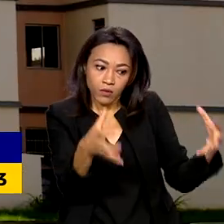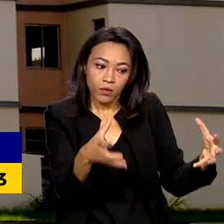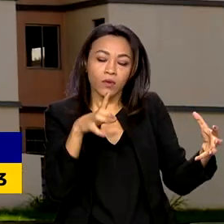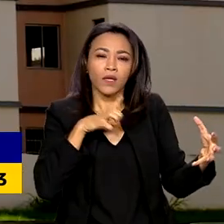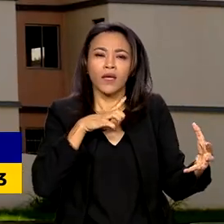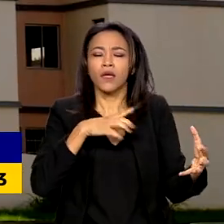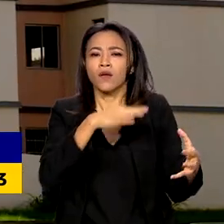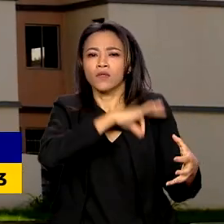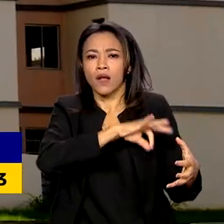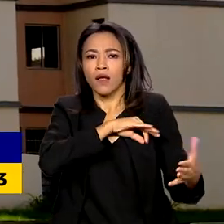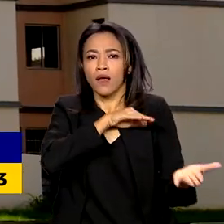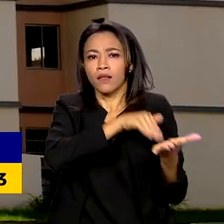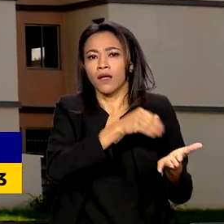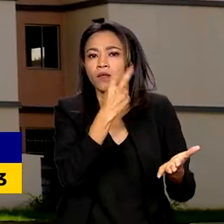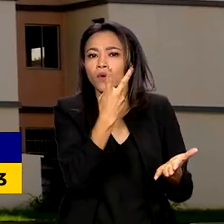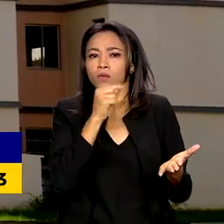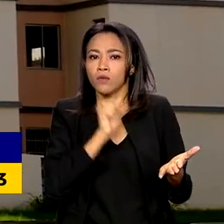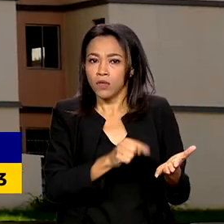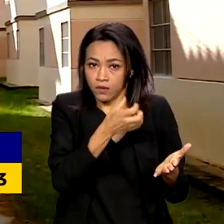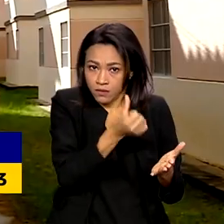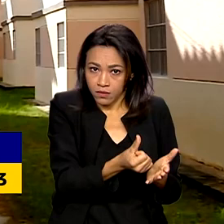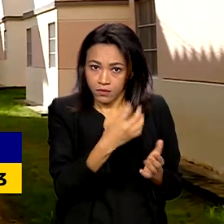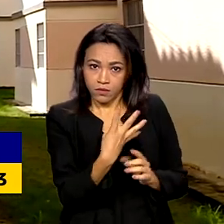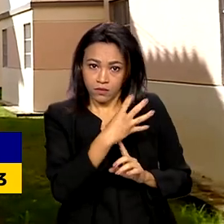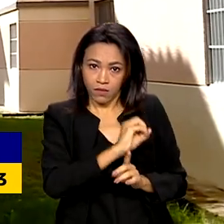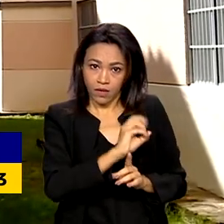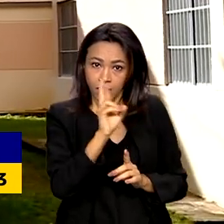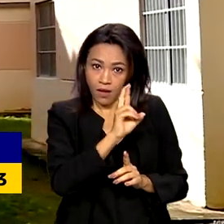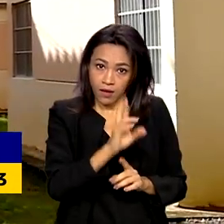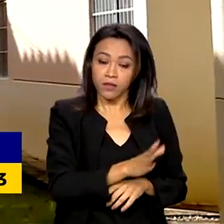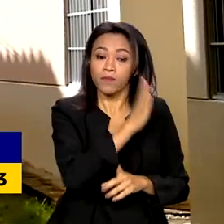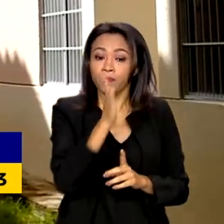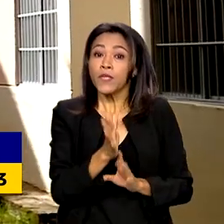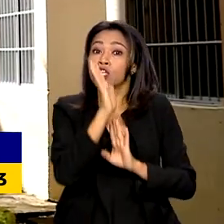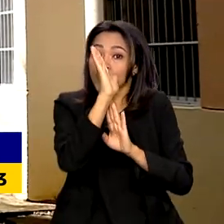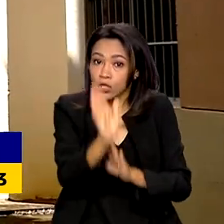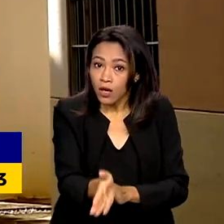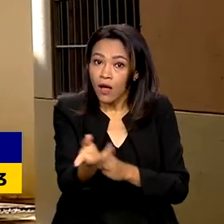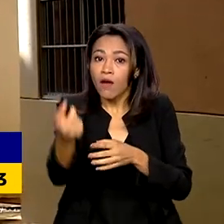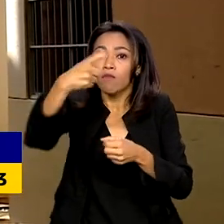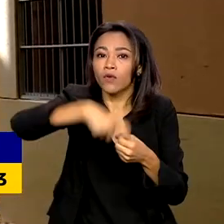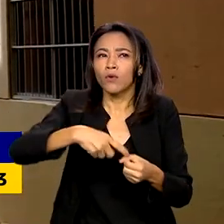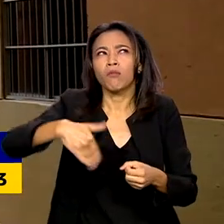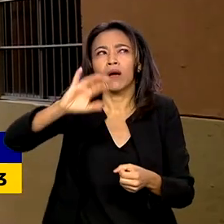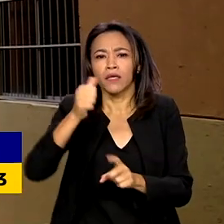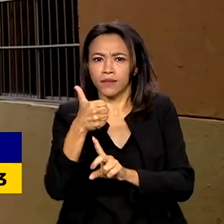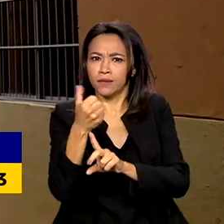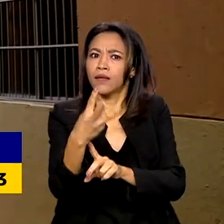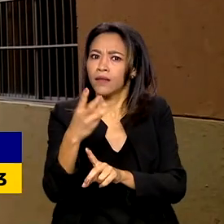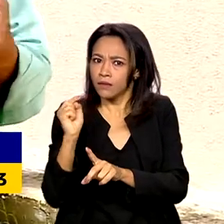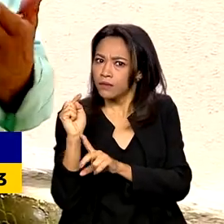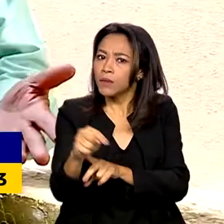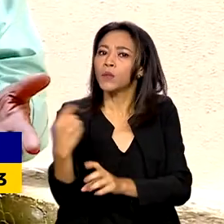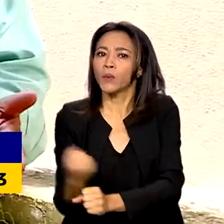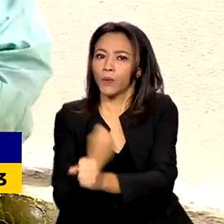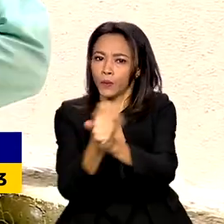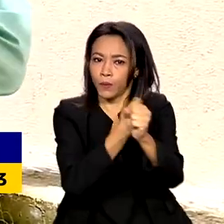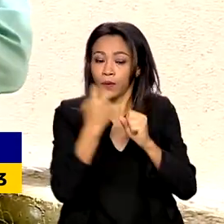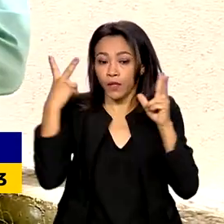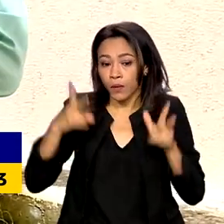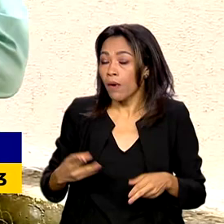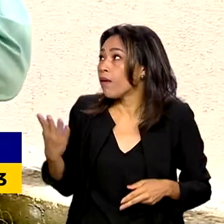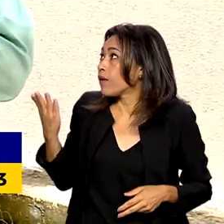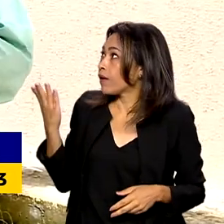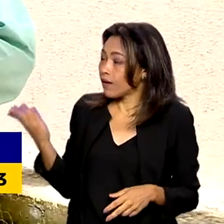teto de 2.640 reais. Já foram retomadas mais de 13 mil moradias, como a de